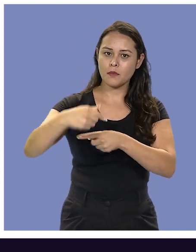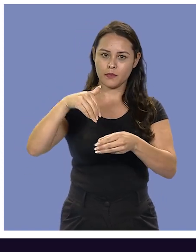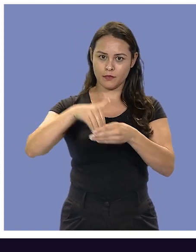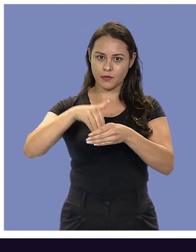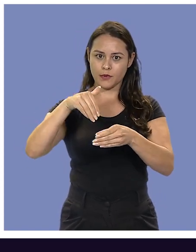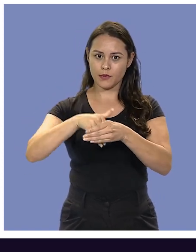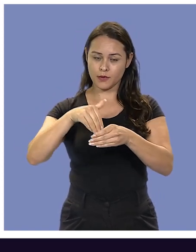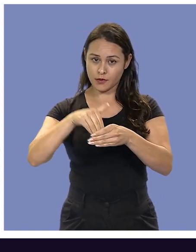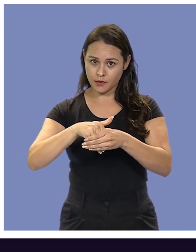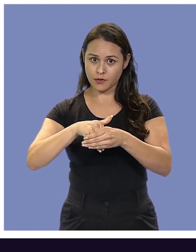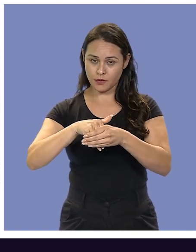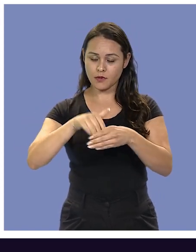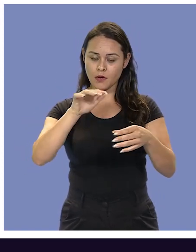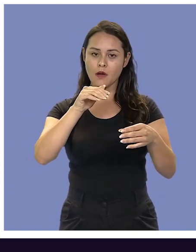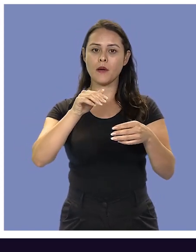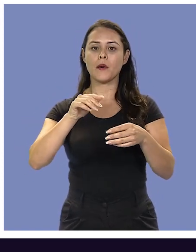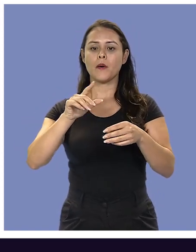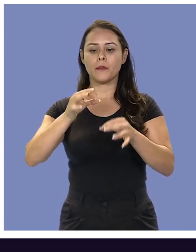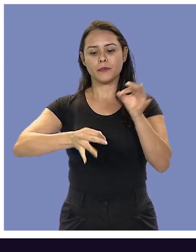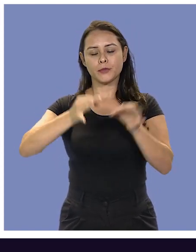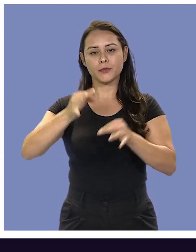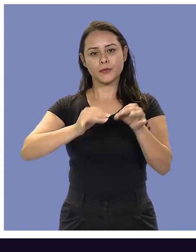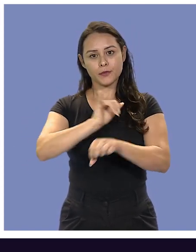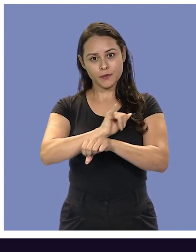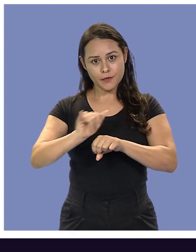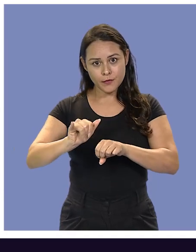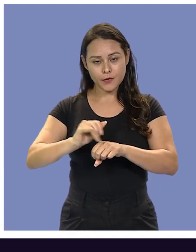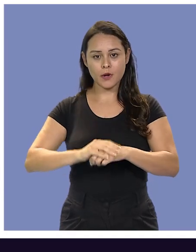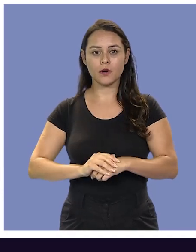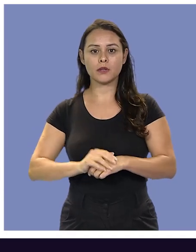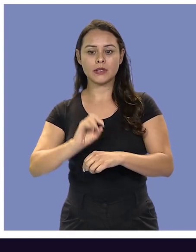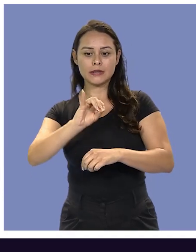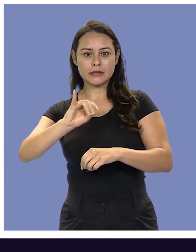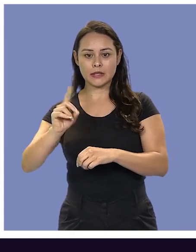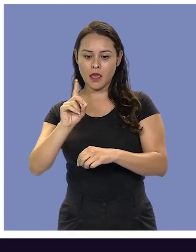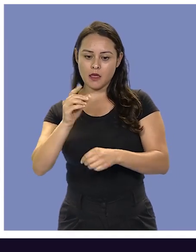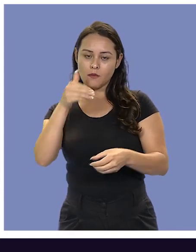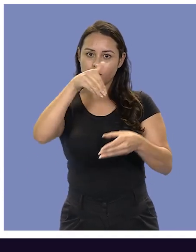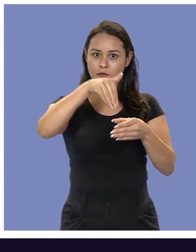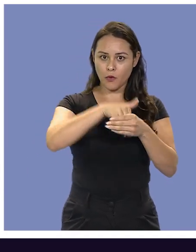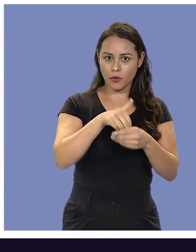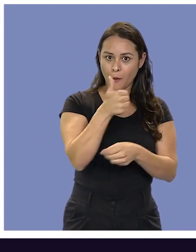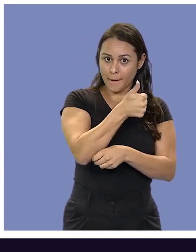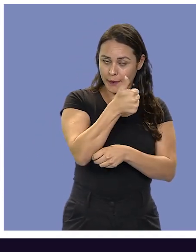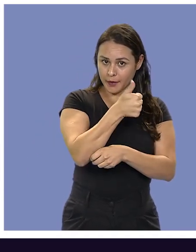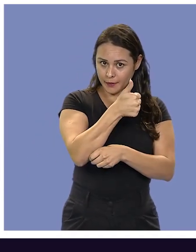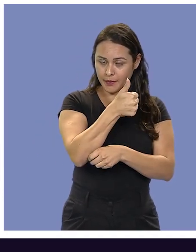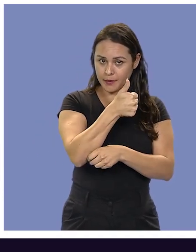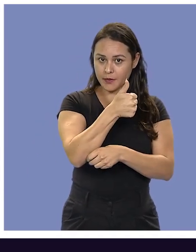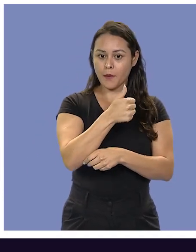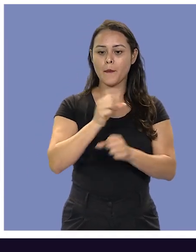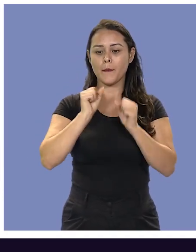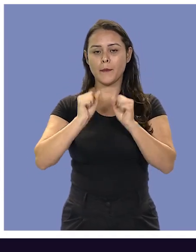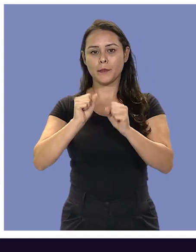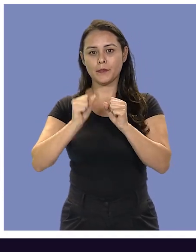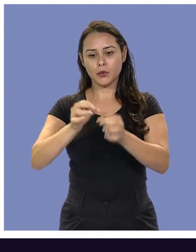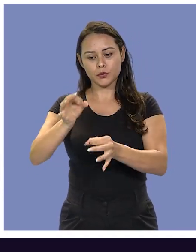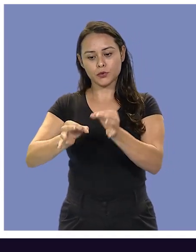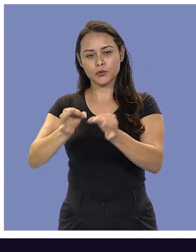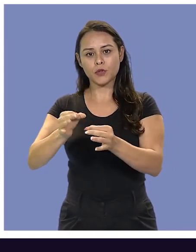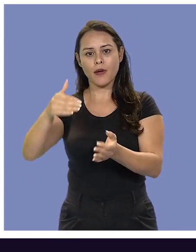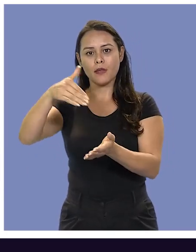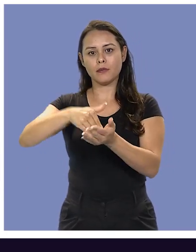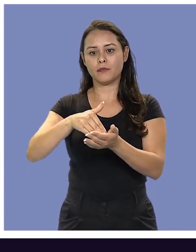eleição, 60 dias depois da votação, pra justificar a ausência. Então, no caso de quem não votou no primeiro turno, pode